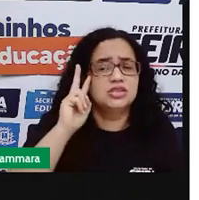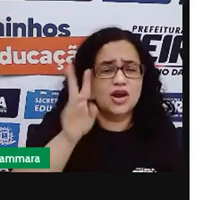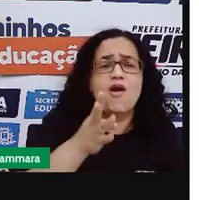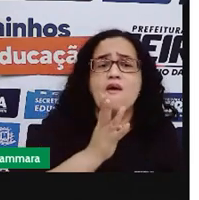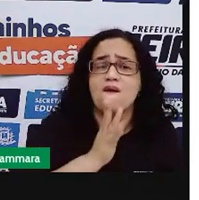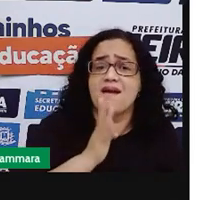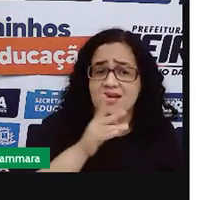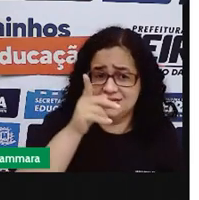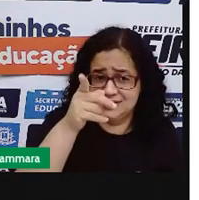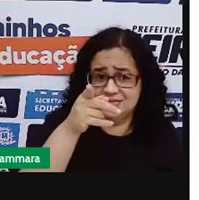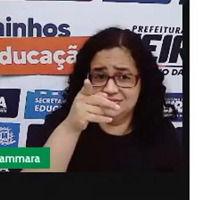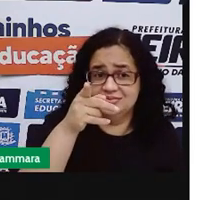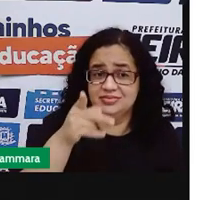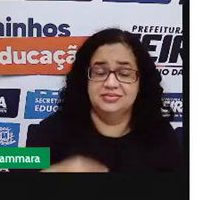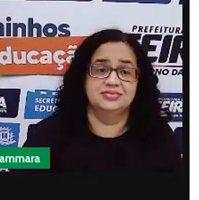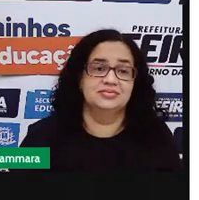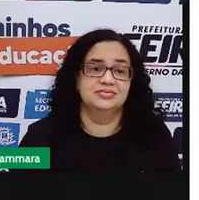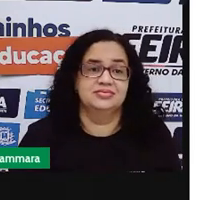comercial?